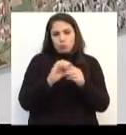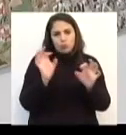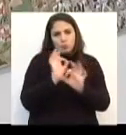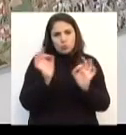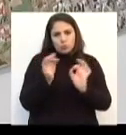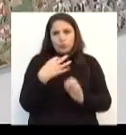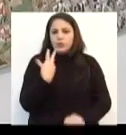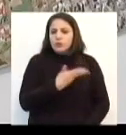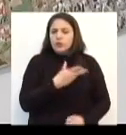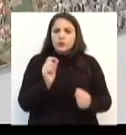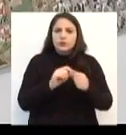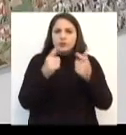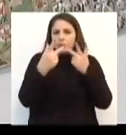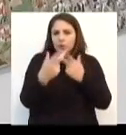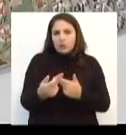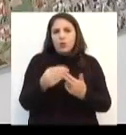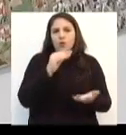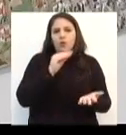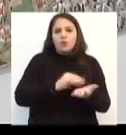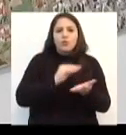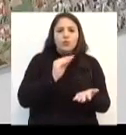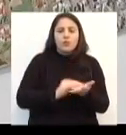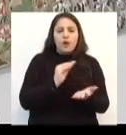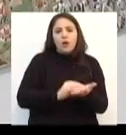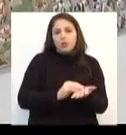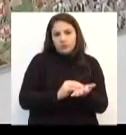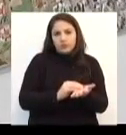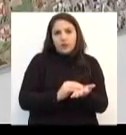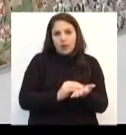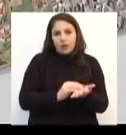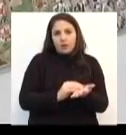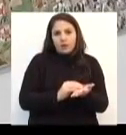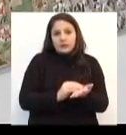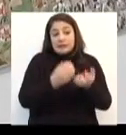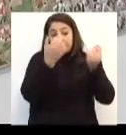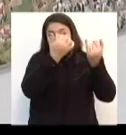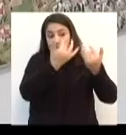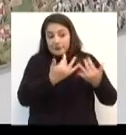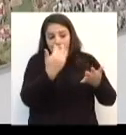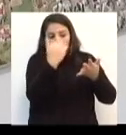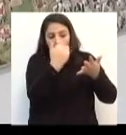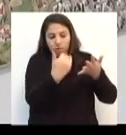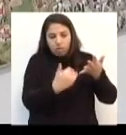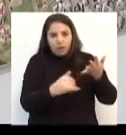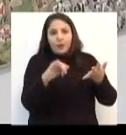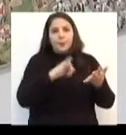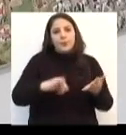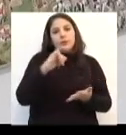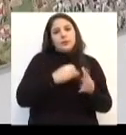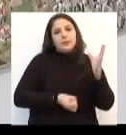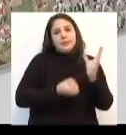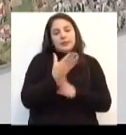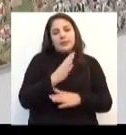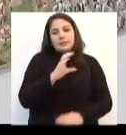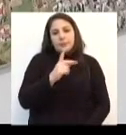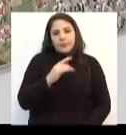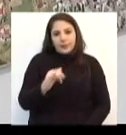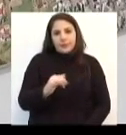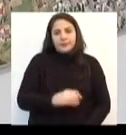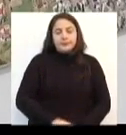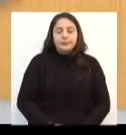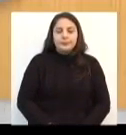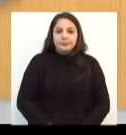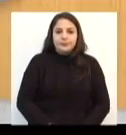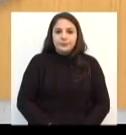determinamos da mesma forma, por insuficiência desses requisitos, que são elementares para a sua construção, nós determinamos o